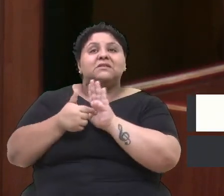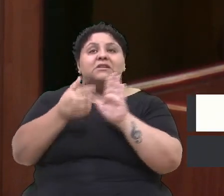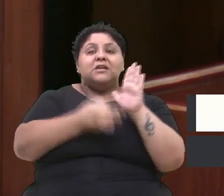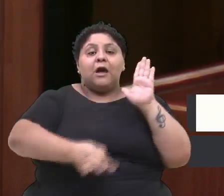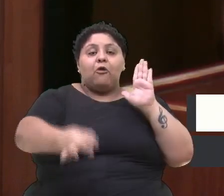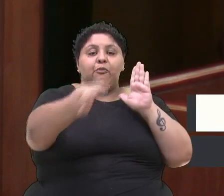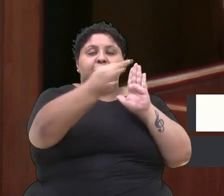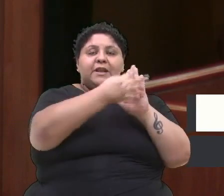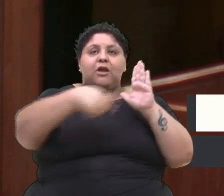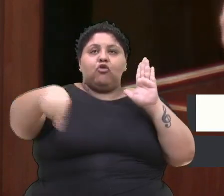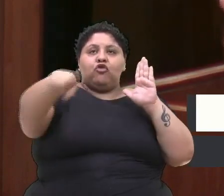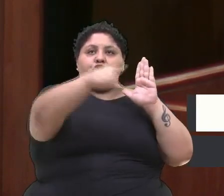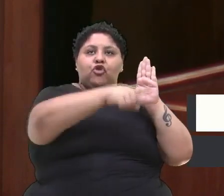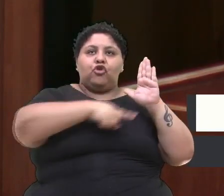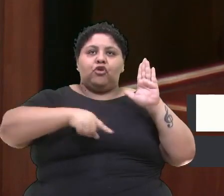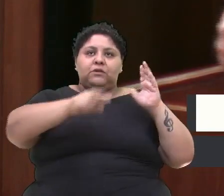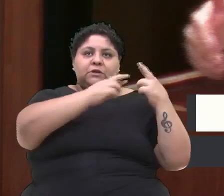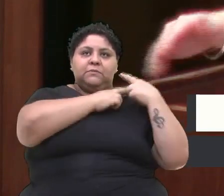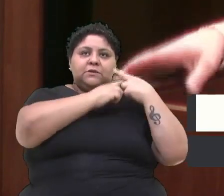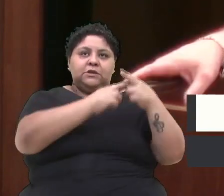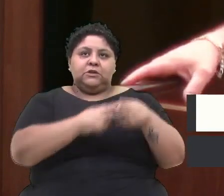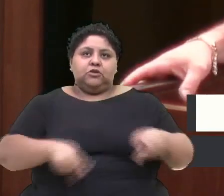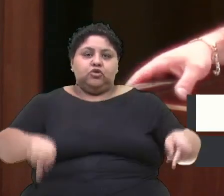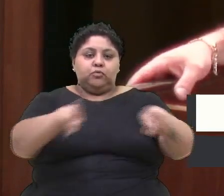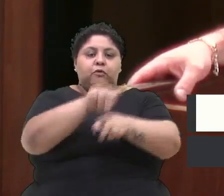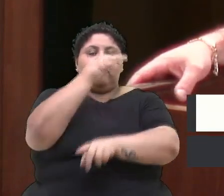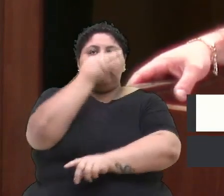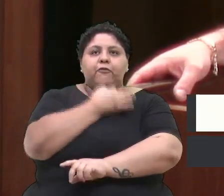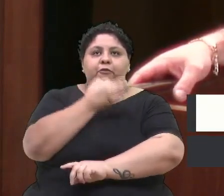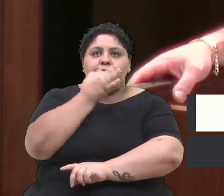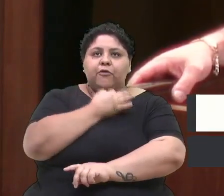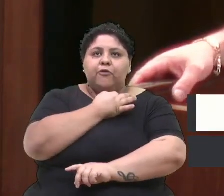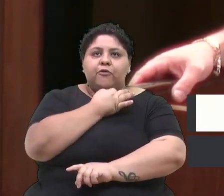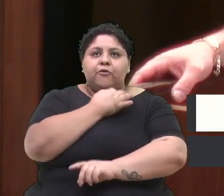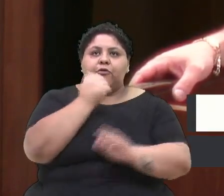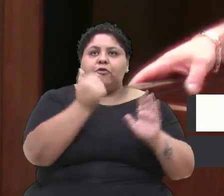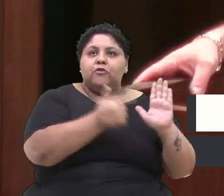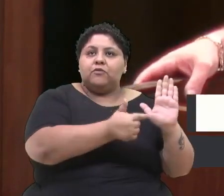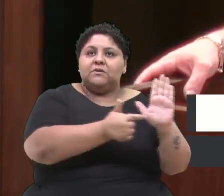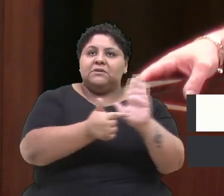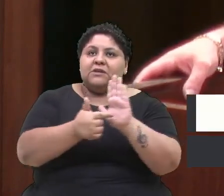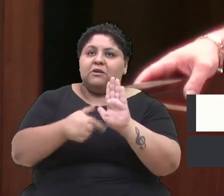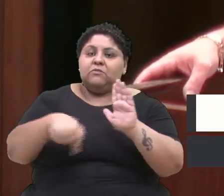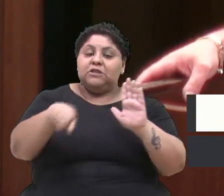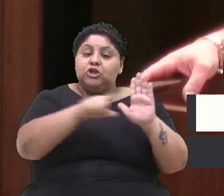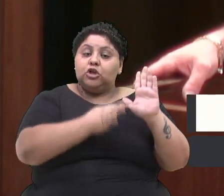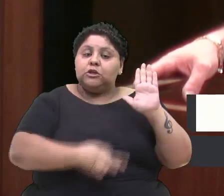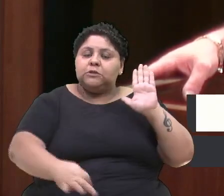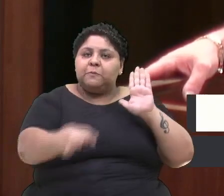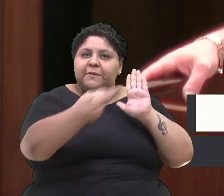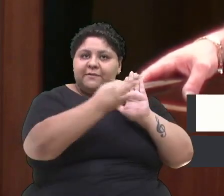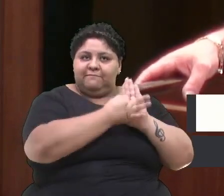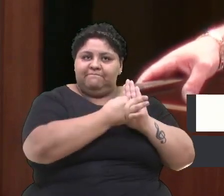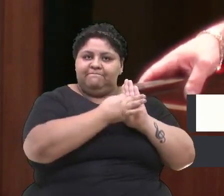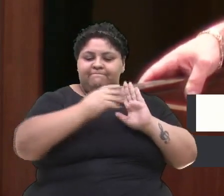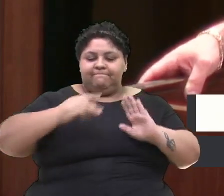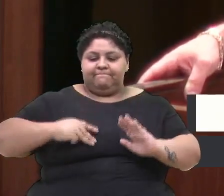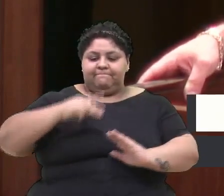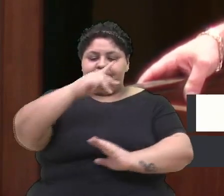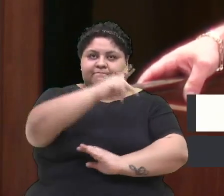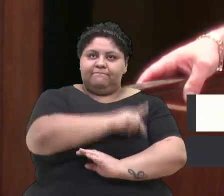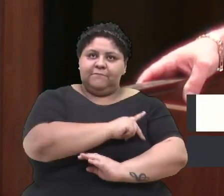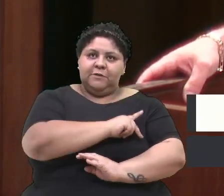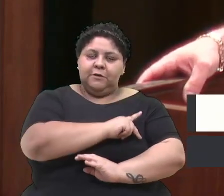representantes do povo caxiense aqui no Legislativo, mostrarmos o nosso posicionamento para o Ministério Público,